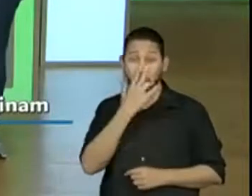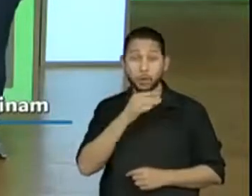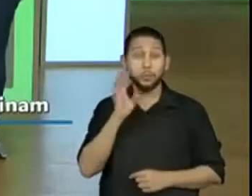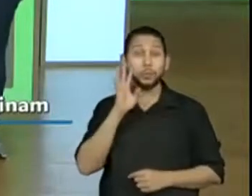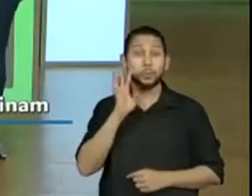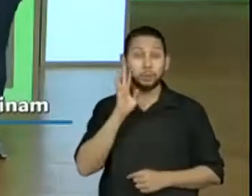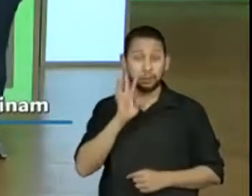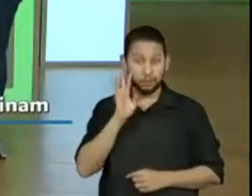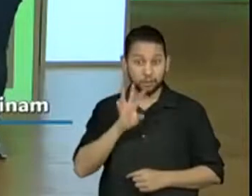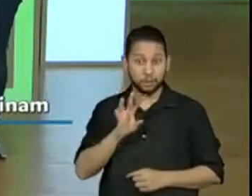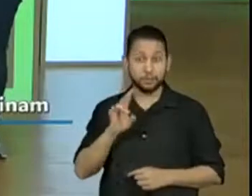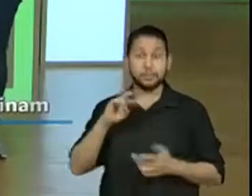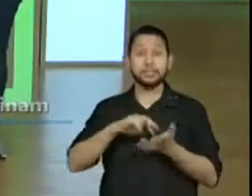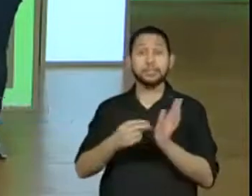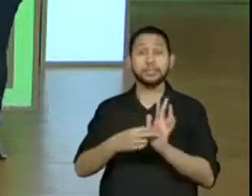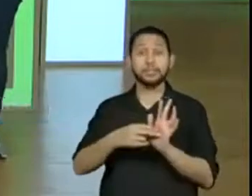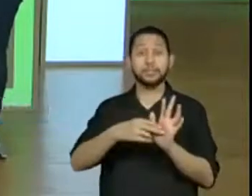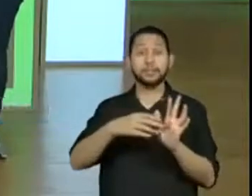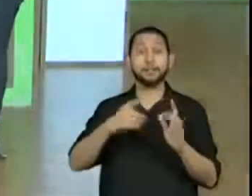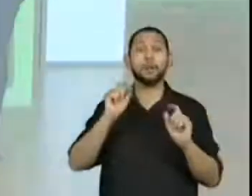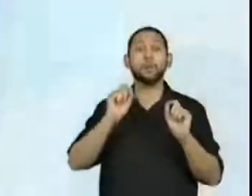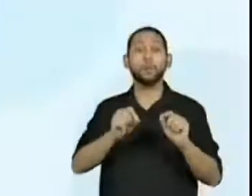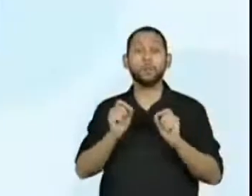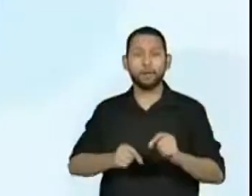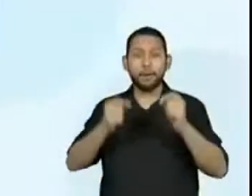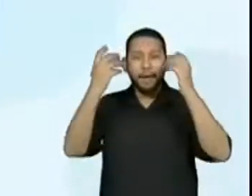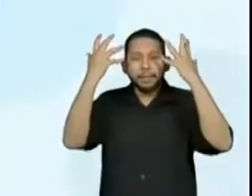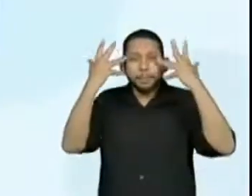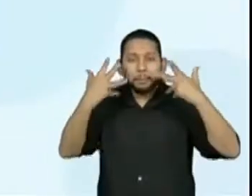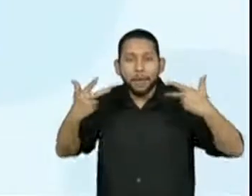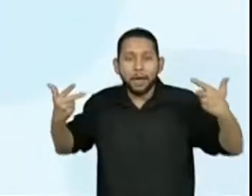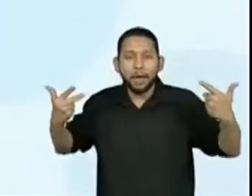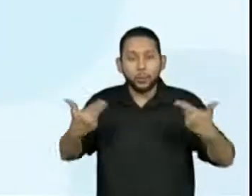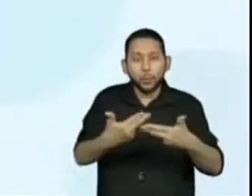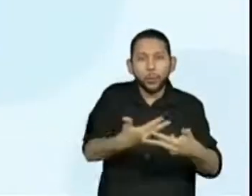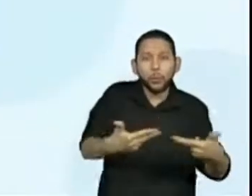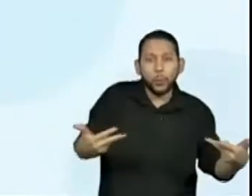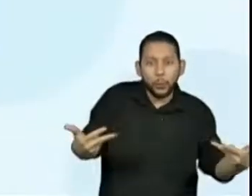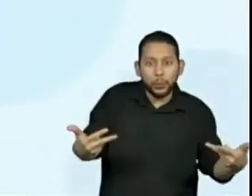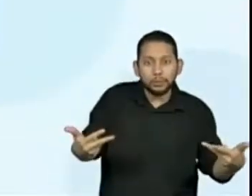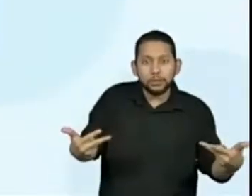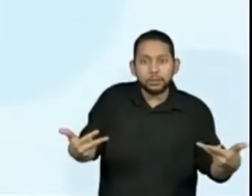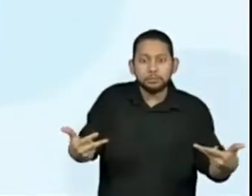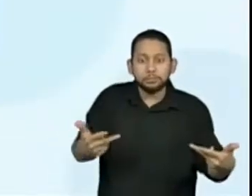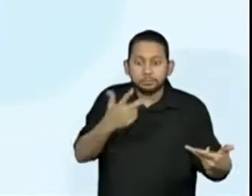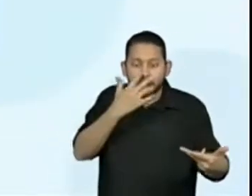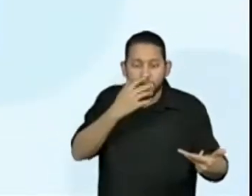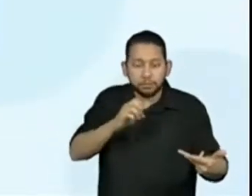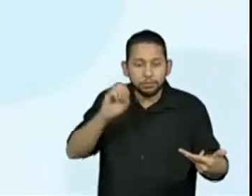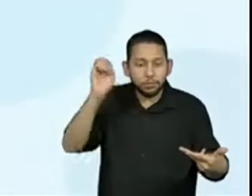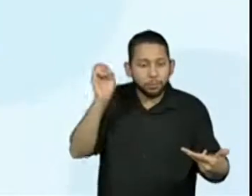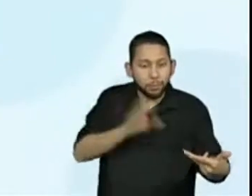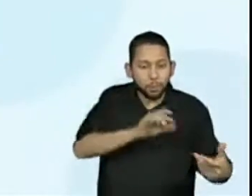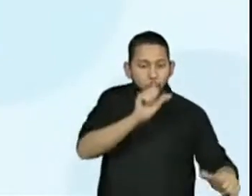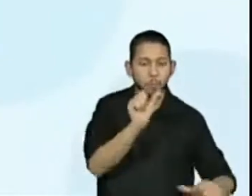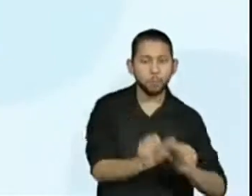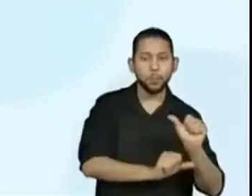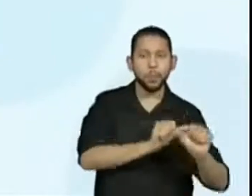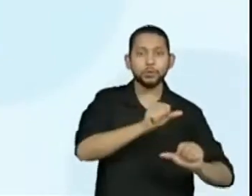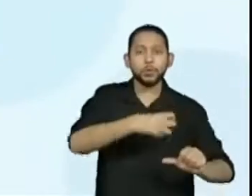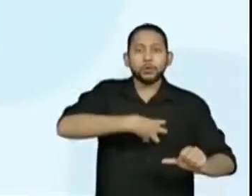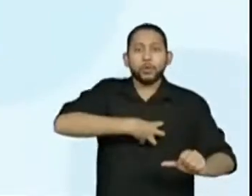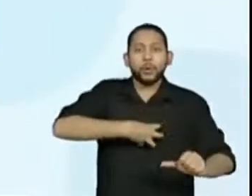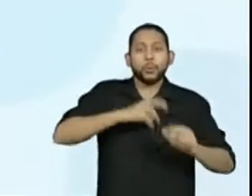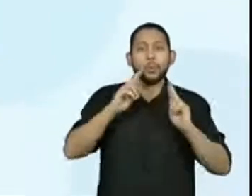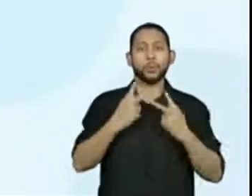personificação de animais ou objetos. Então, eles viram personagens da história e